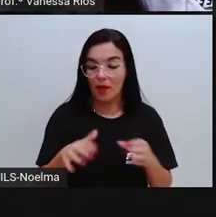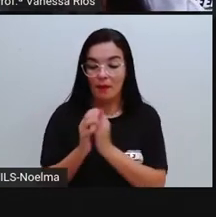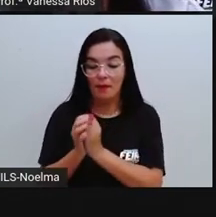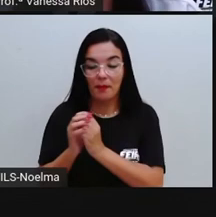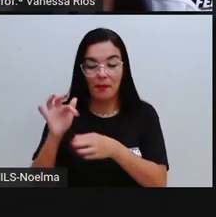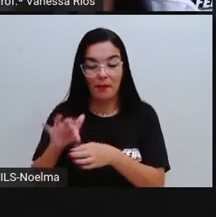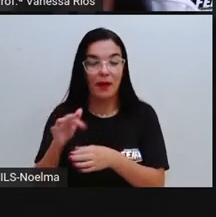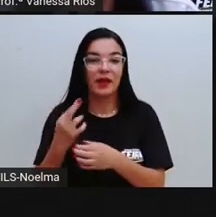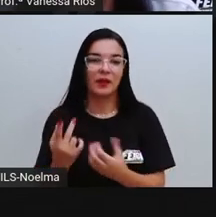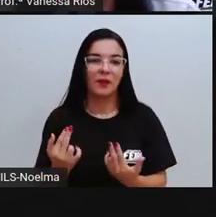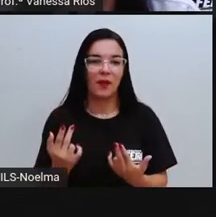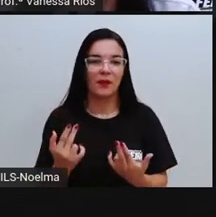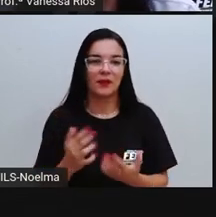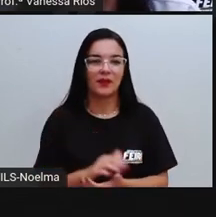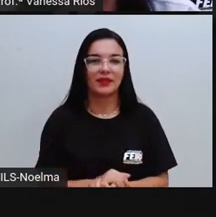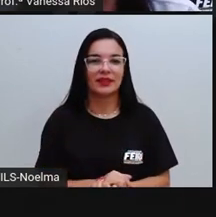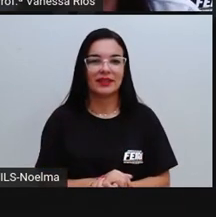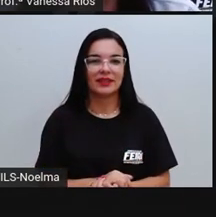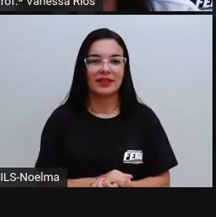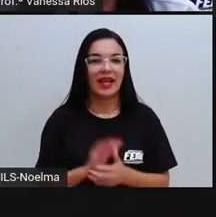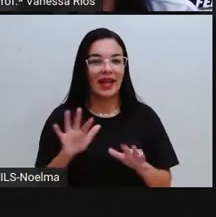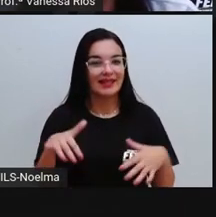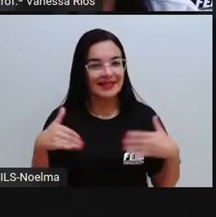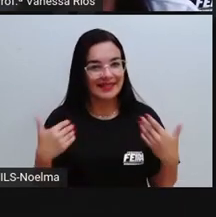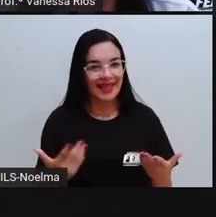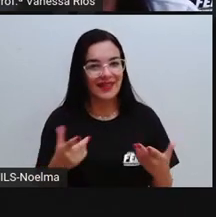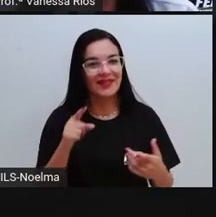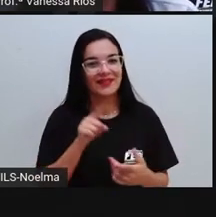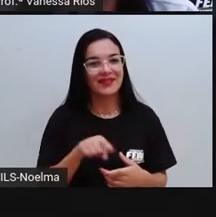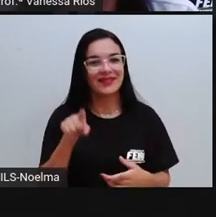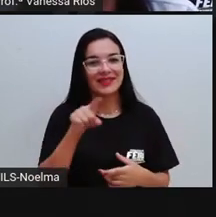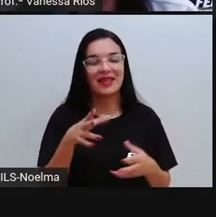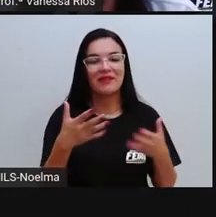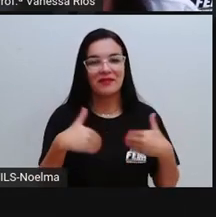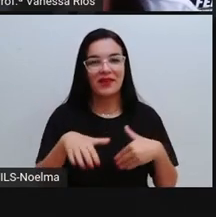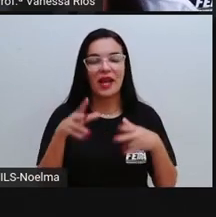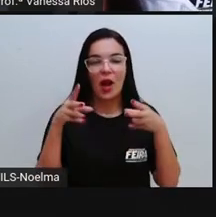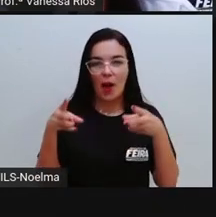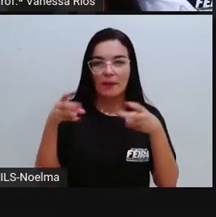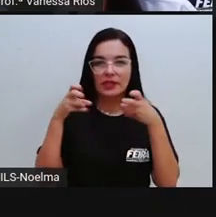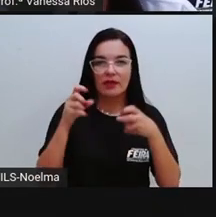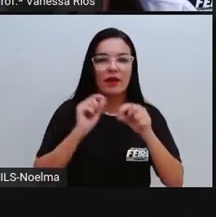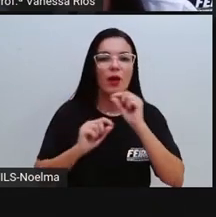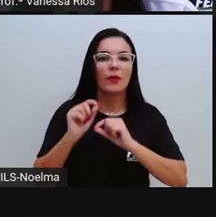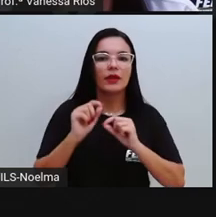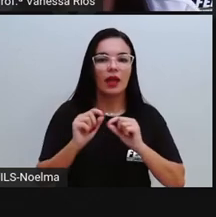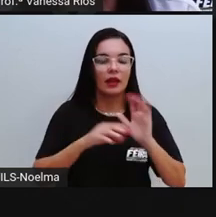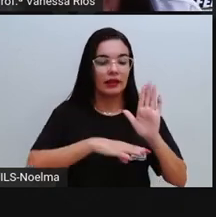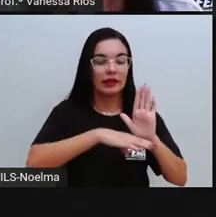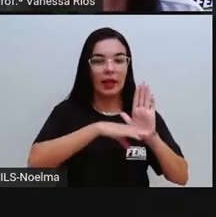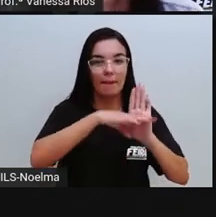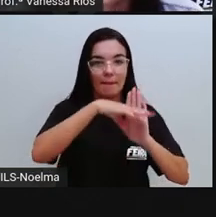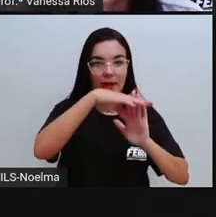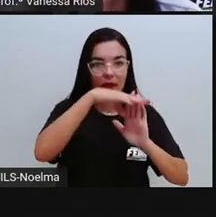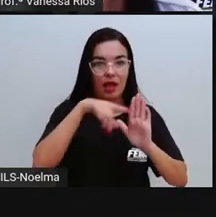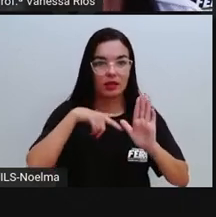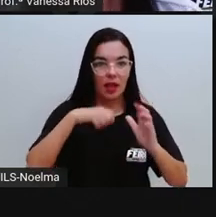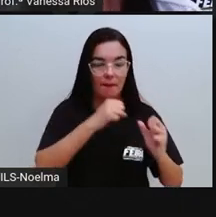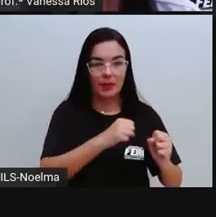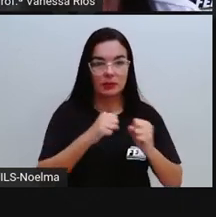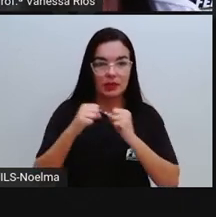o outro dado. E aí é justamente isso que a gente vai observar. Observando a tabela com todas as